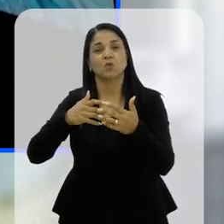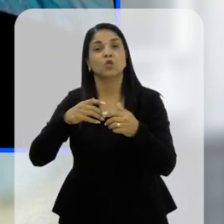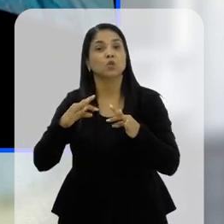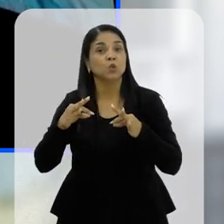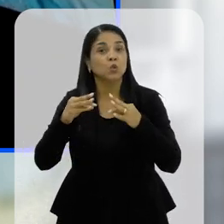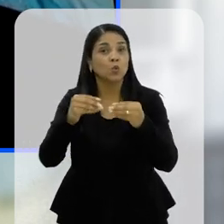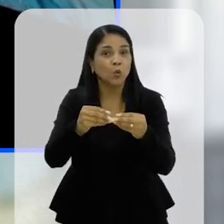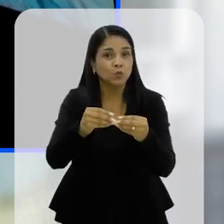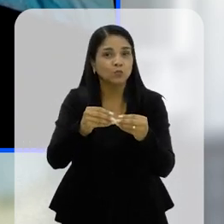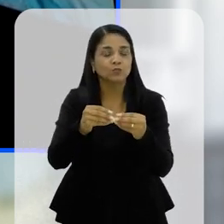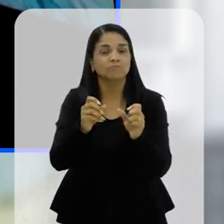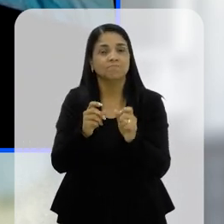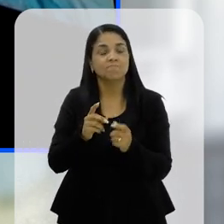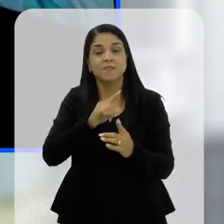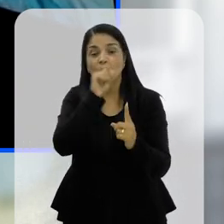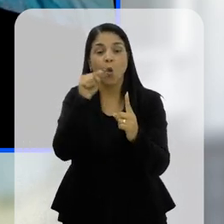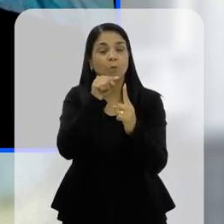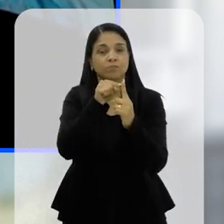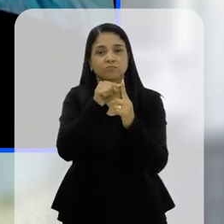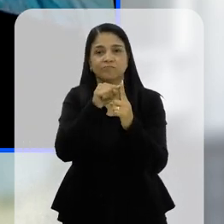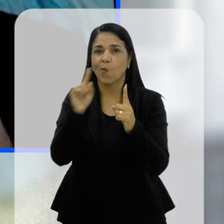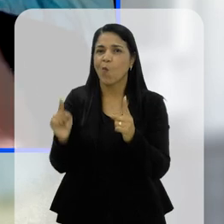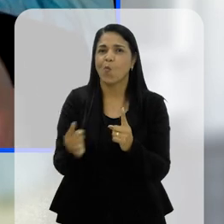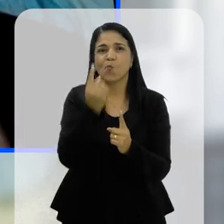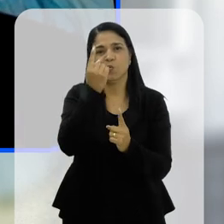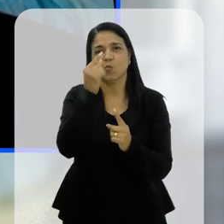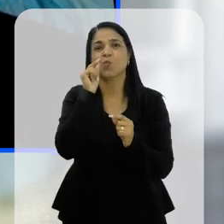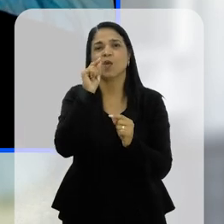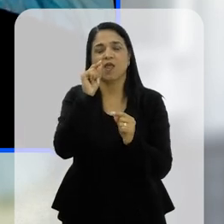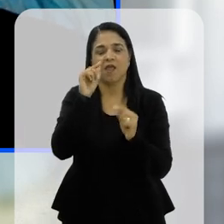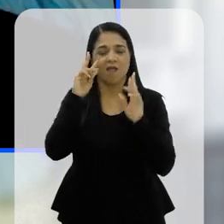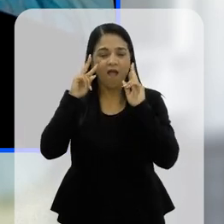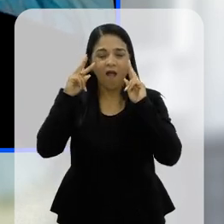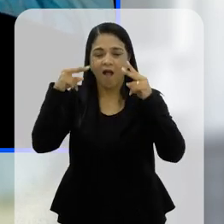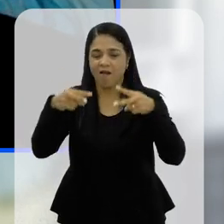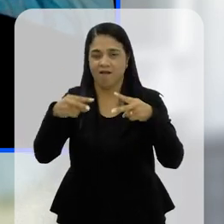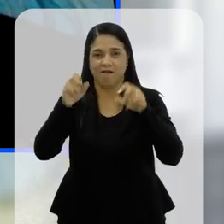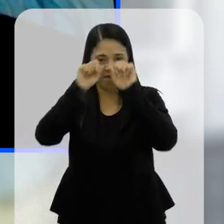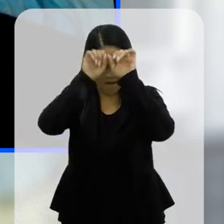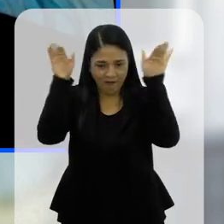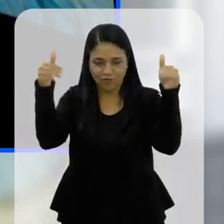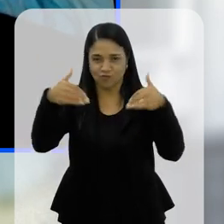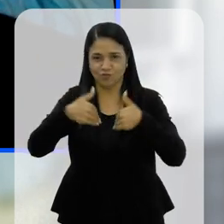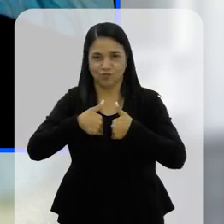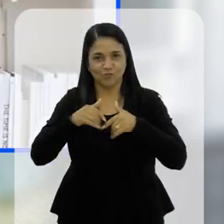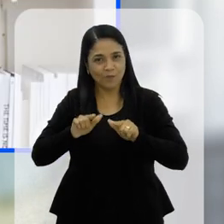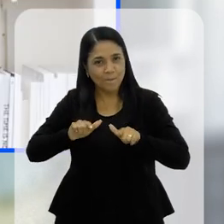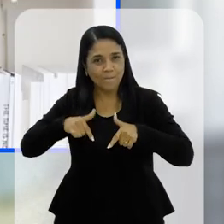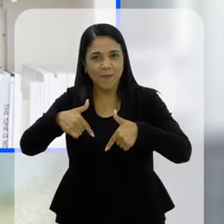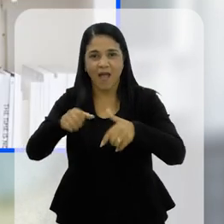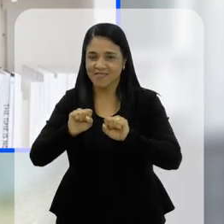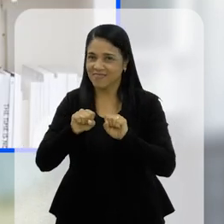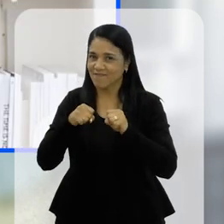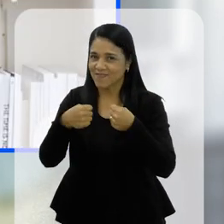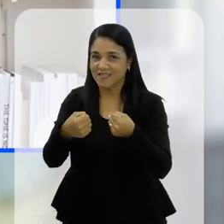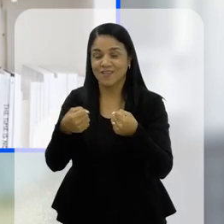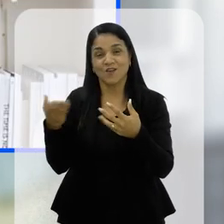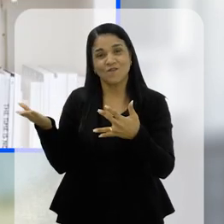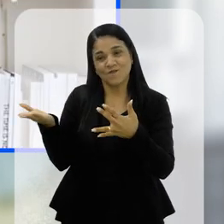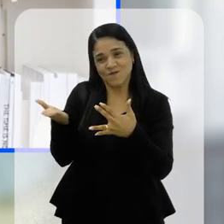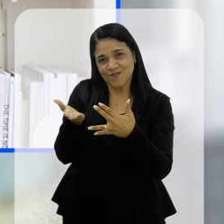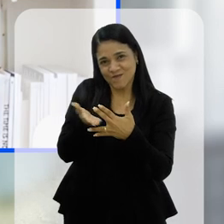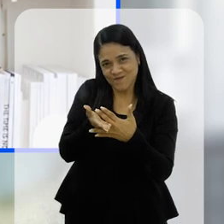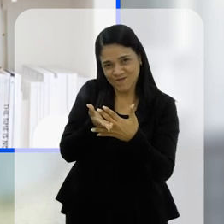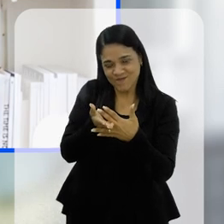importa isso, está todo mundo ali com a finalidade única de olhar pela causa. Tá certo, Luciano,